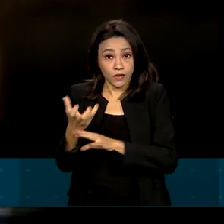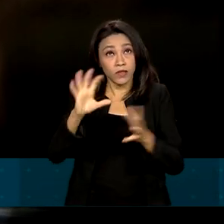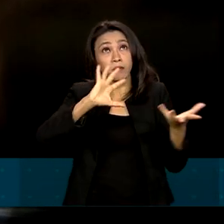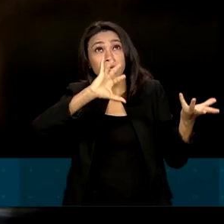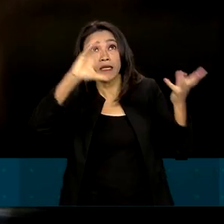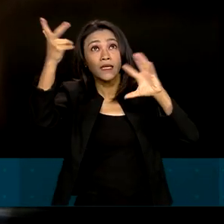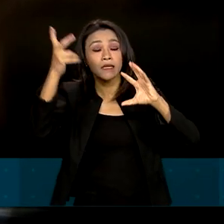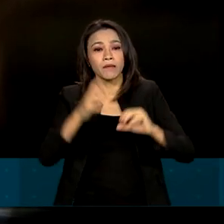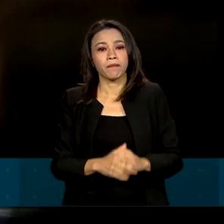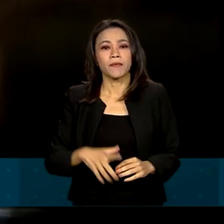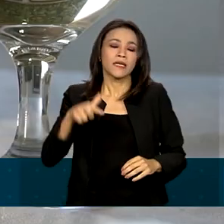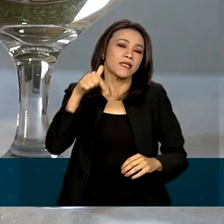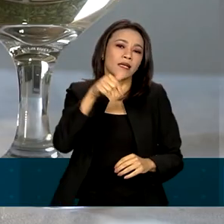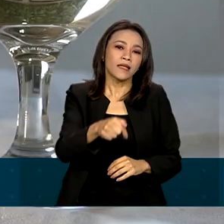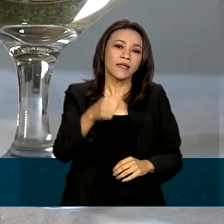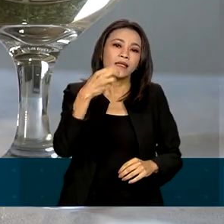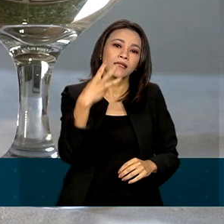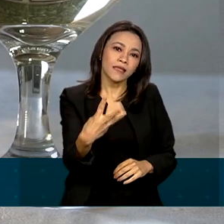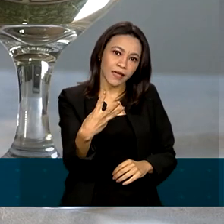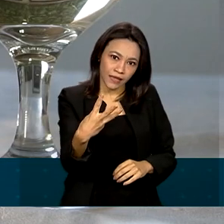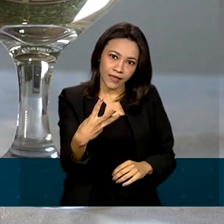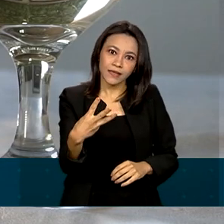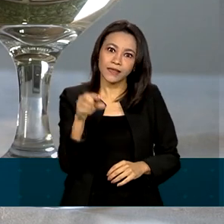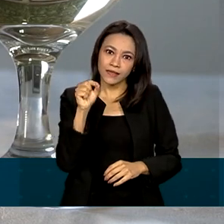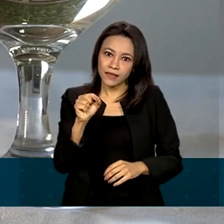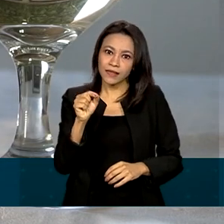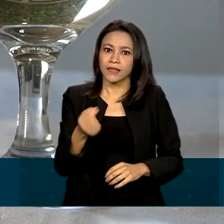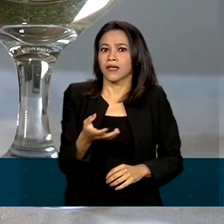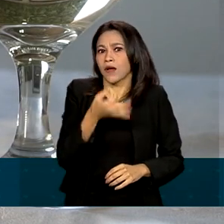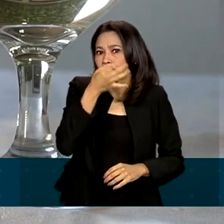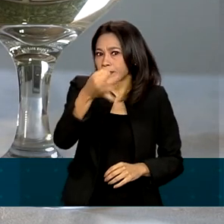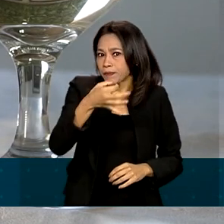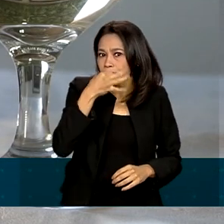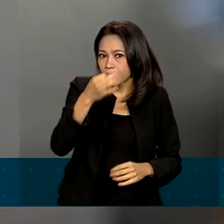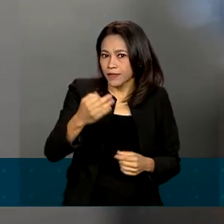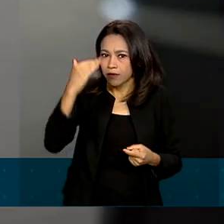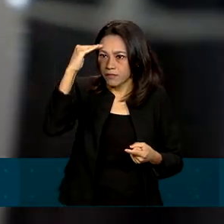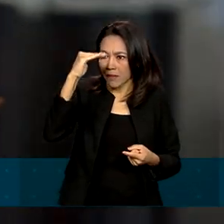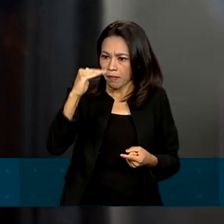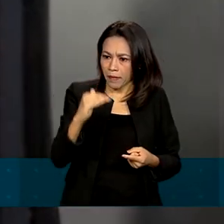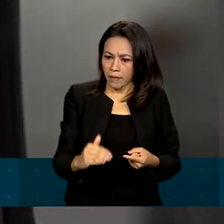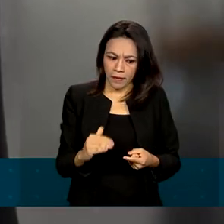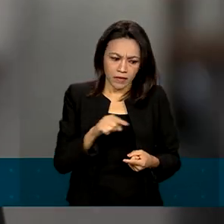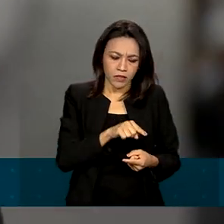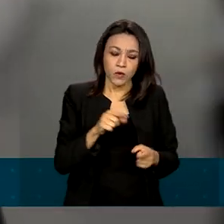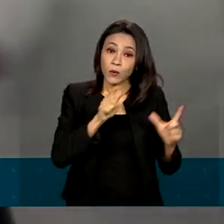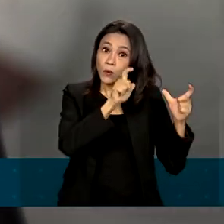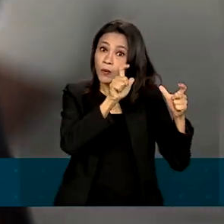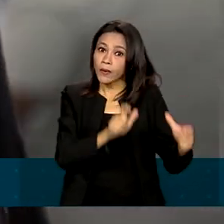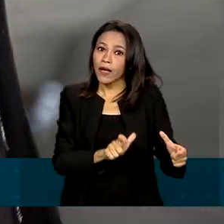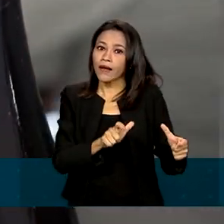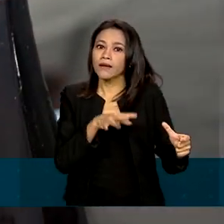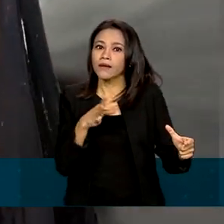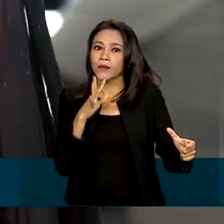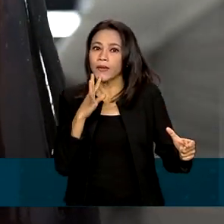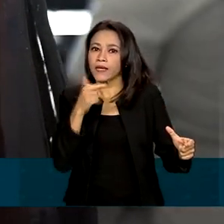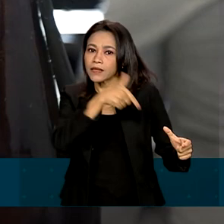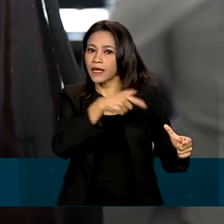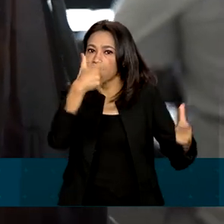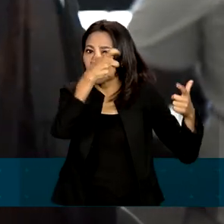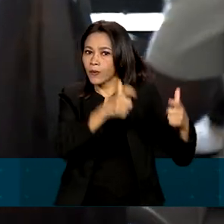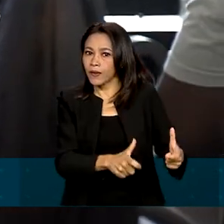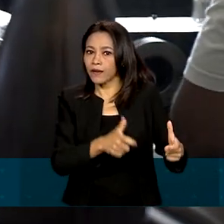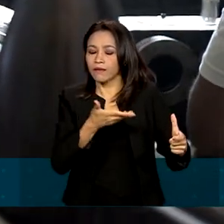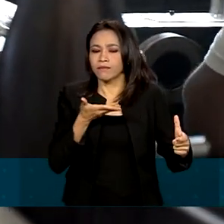73 indicações de procedência, ou seja, a localidade que se tornou conhecida como centro de